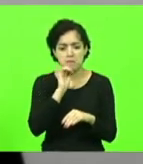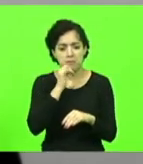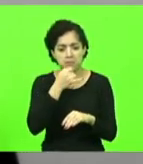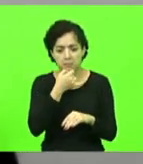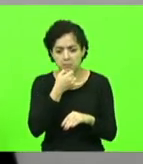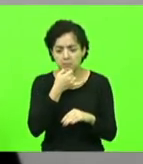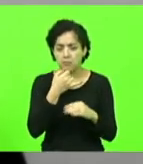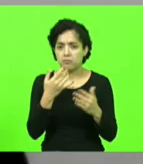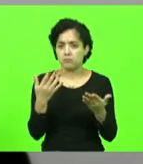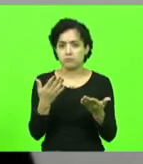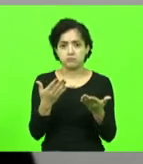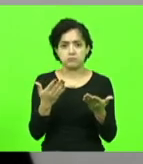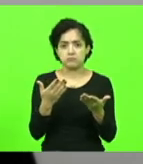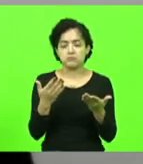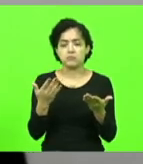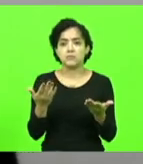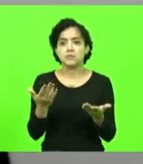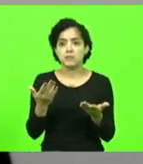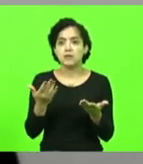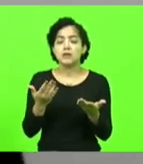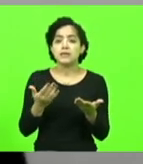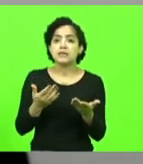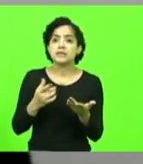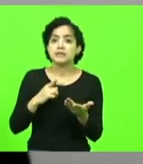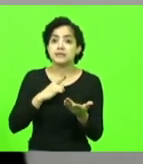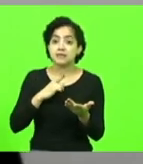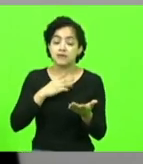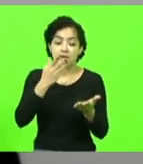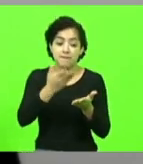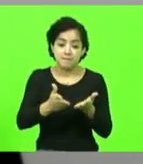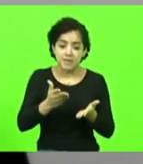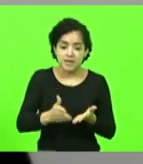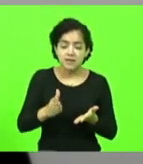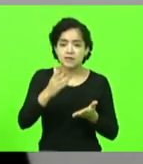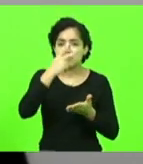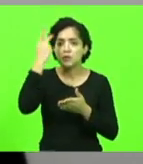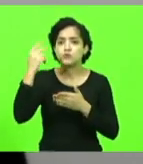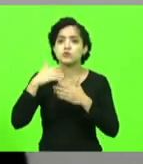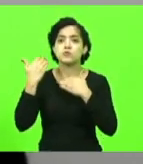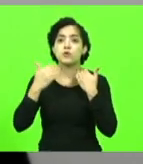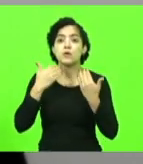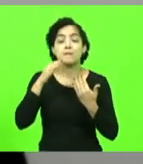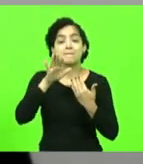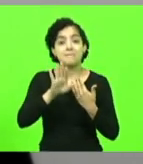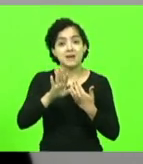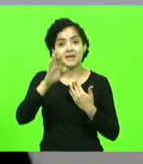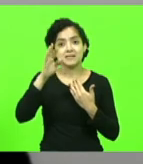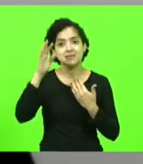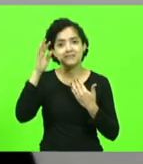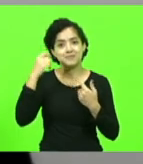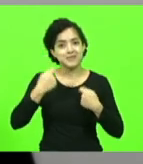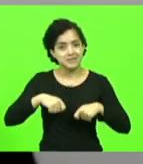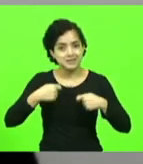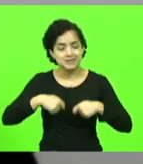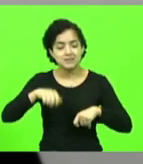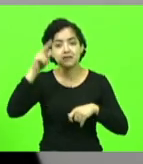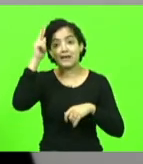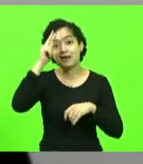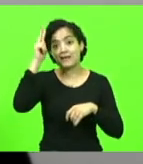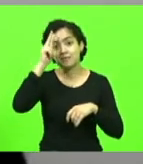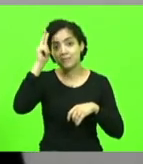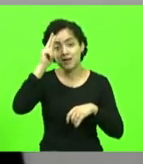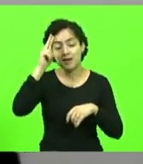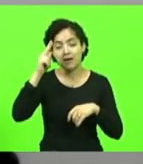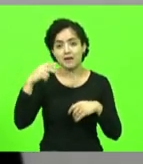tenha havido esse conflito, que teve a perda de vidas, mas nós precisamos ter presente isso, lembrar até